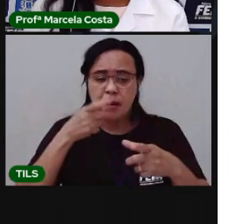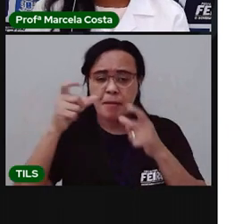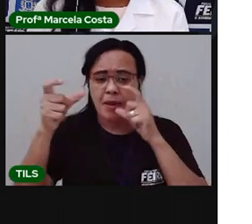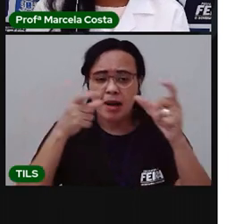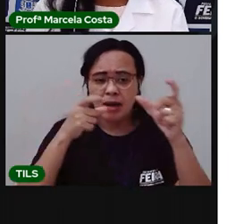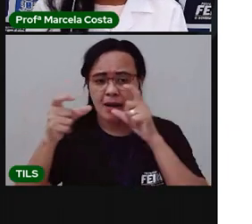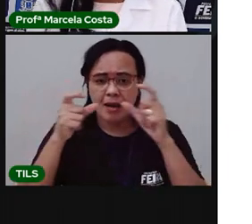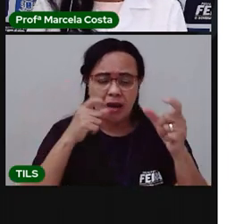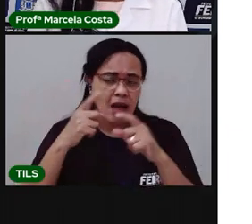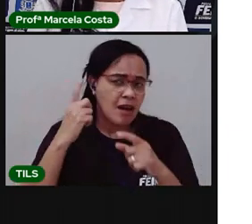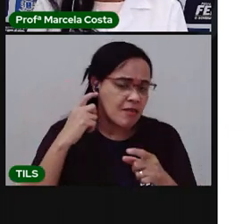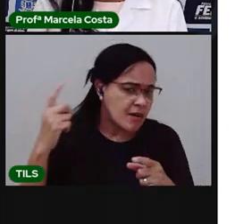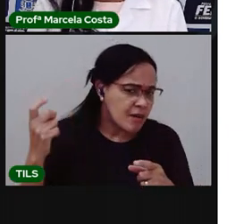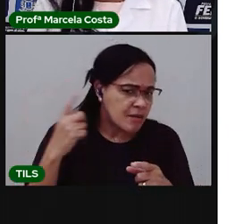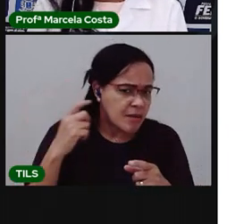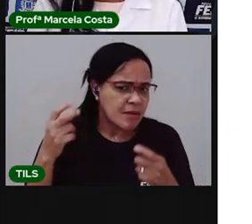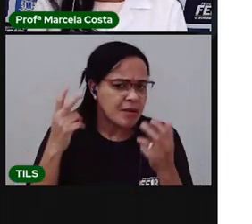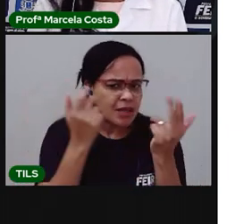têm um som parecido?